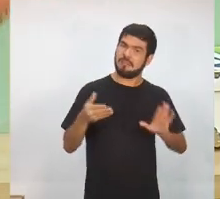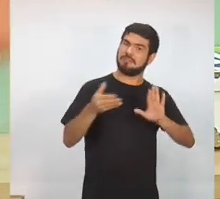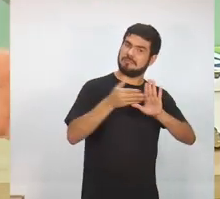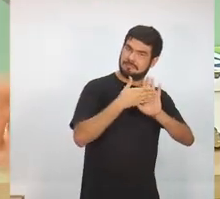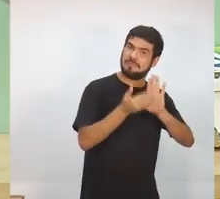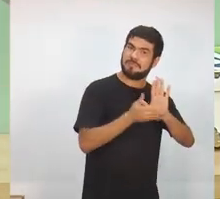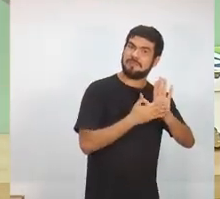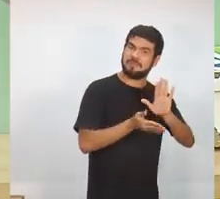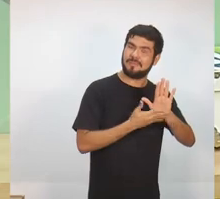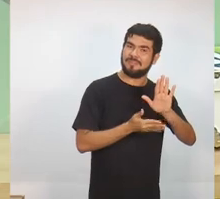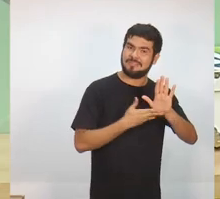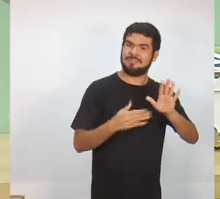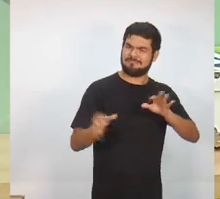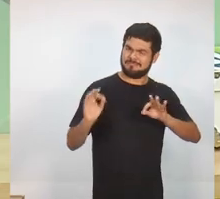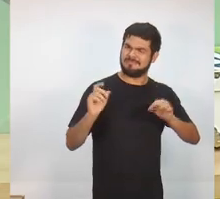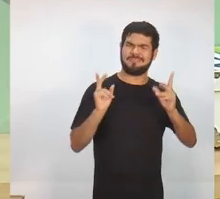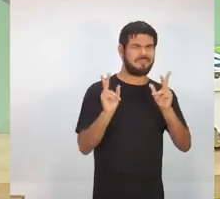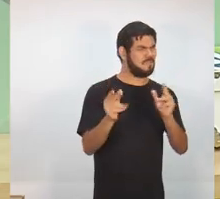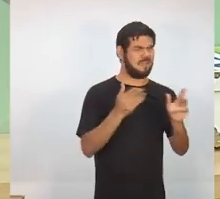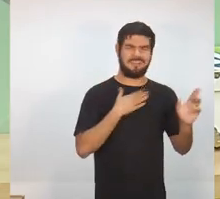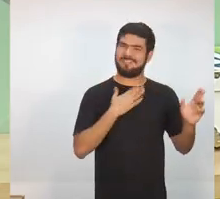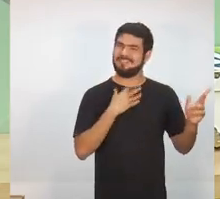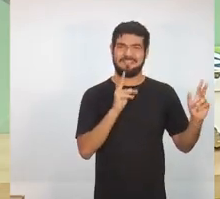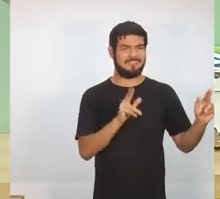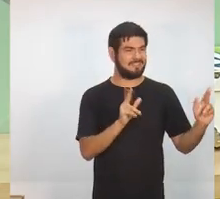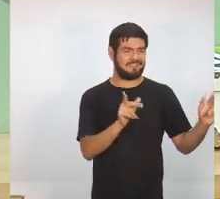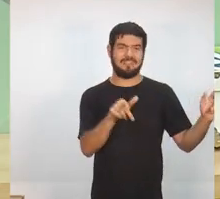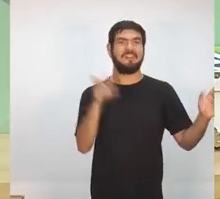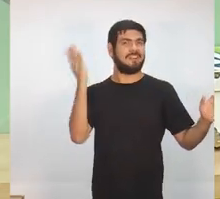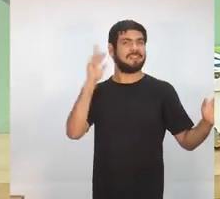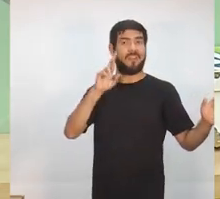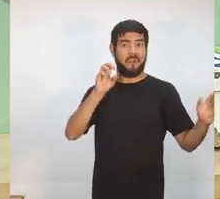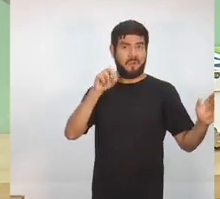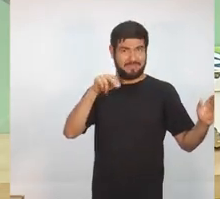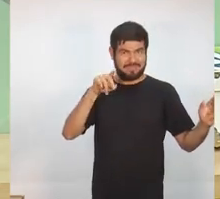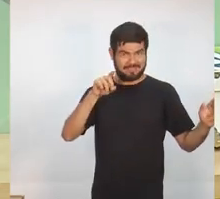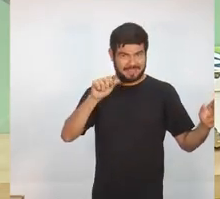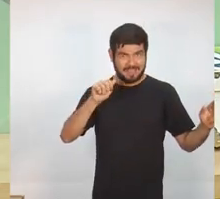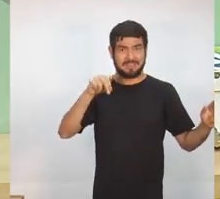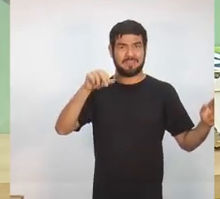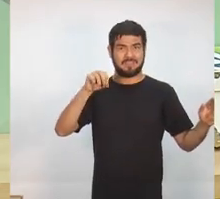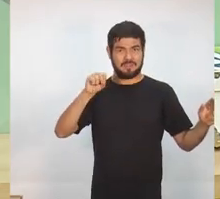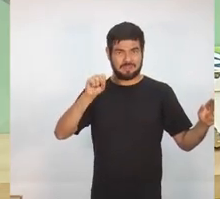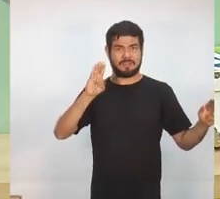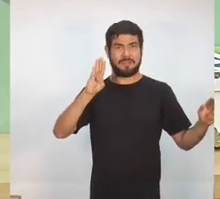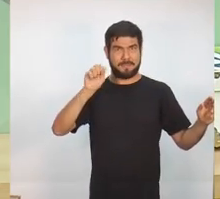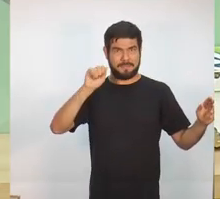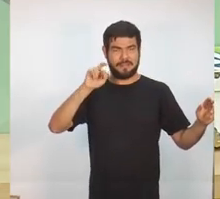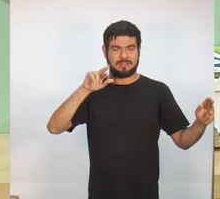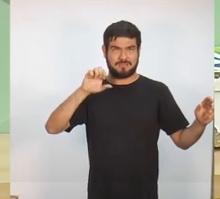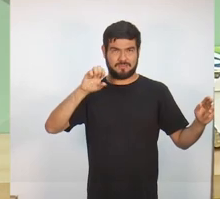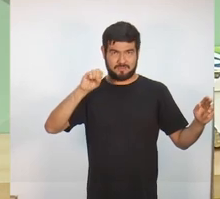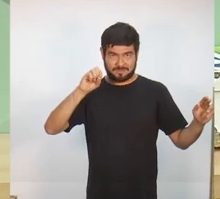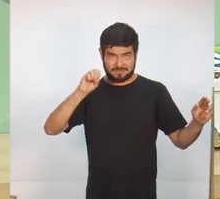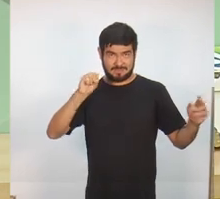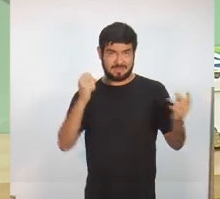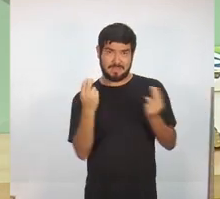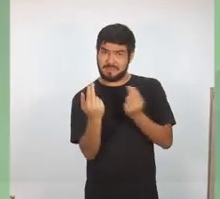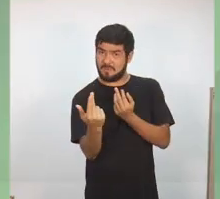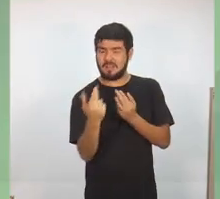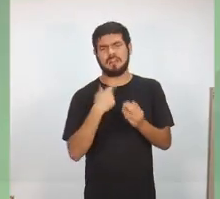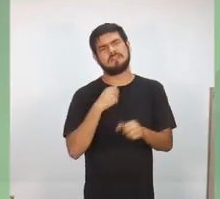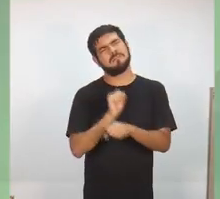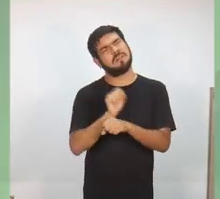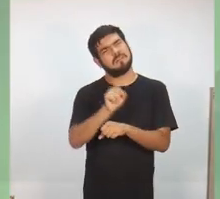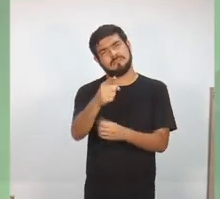o Ronda nos bairros, vai fazer o Ronda Total com êxito também. E eu espero a sua ajuda para que possamos construir isso juntos.